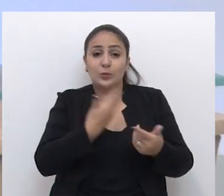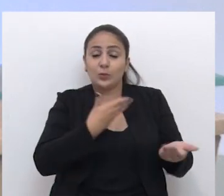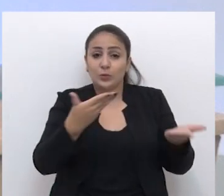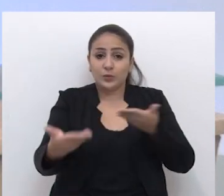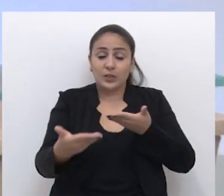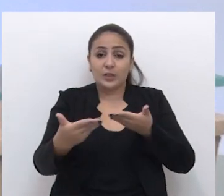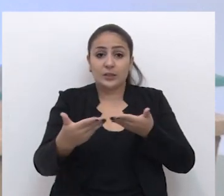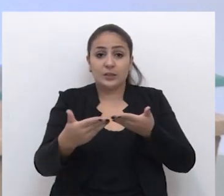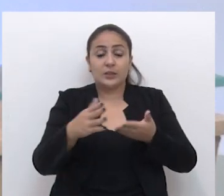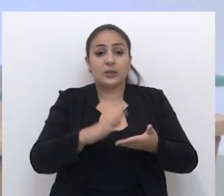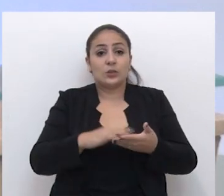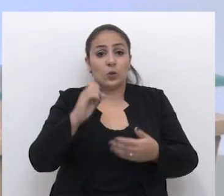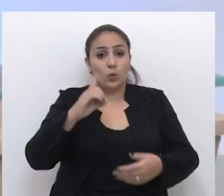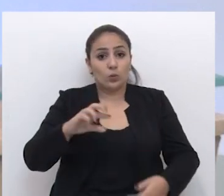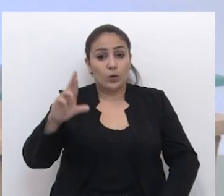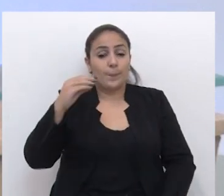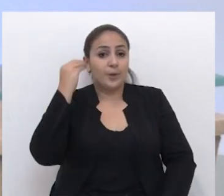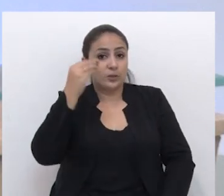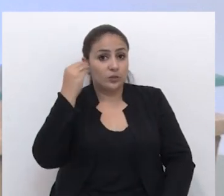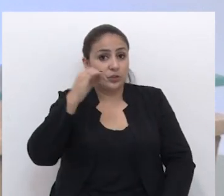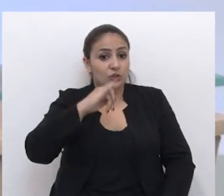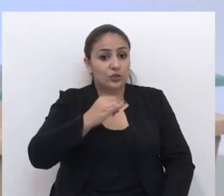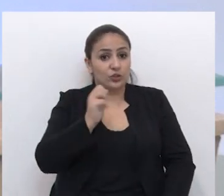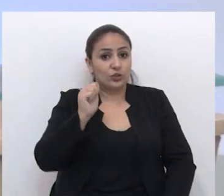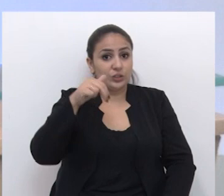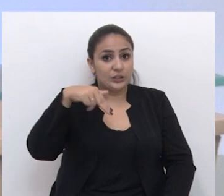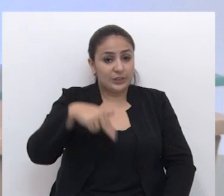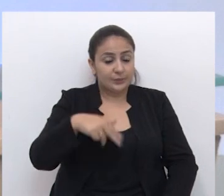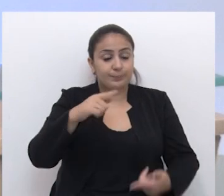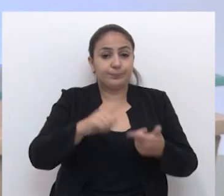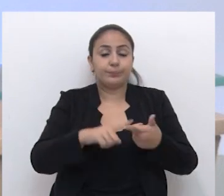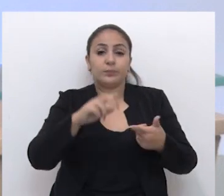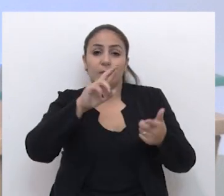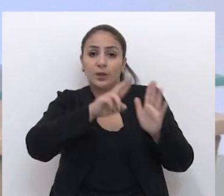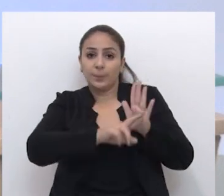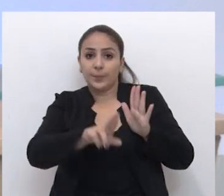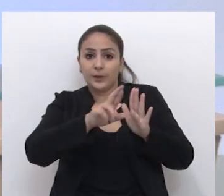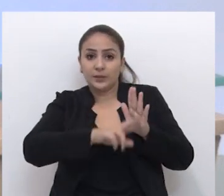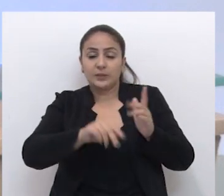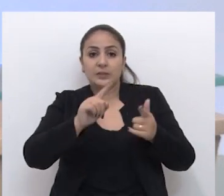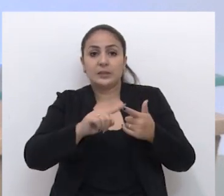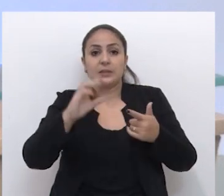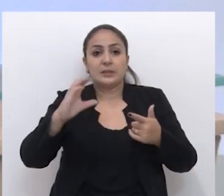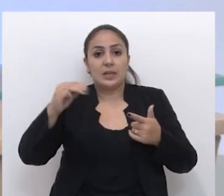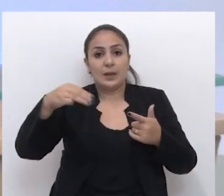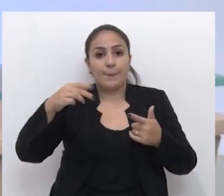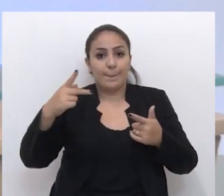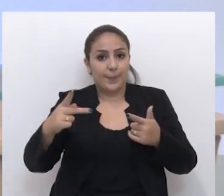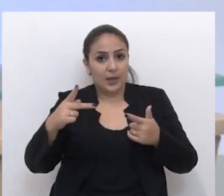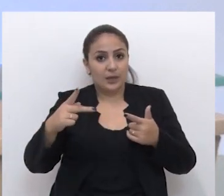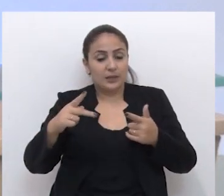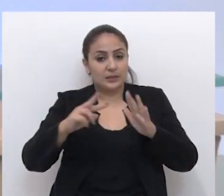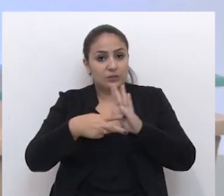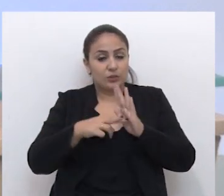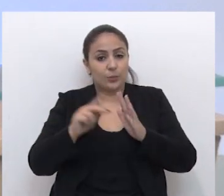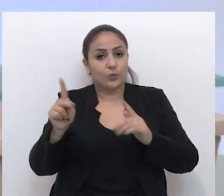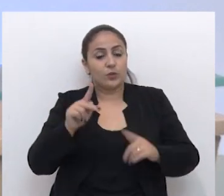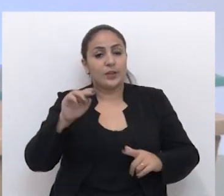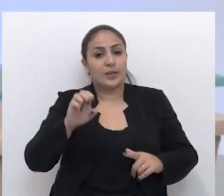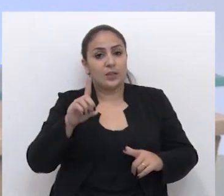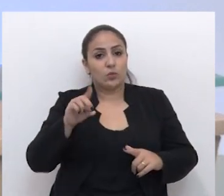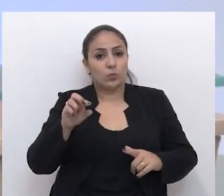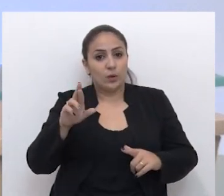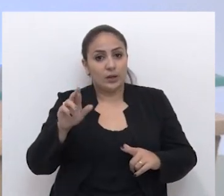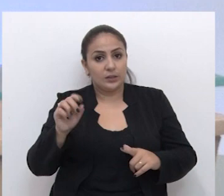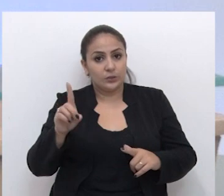Os meus convidados são o doutor em psicologia, Jean von Hohendorf, o representante do CMP Sindicato, o professor